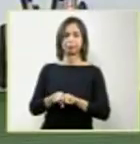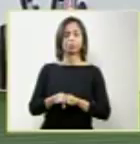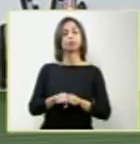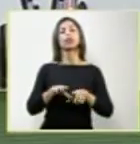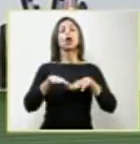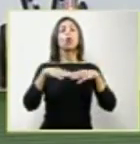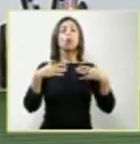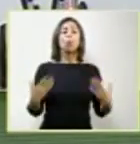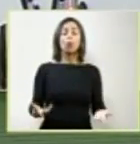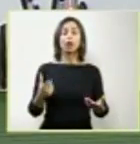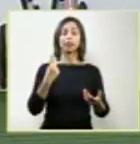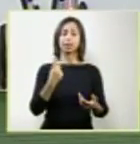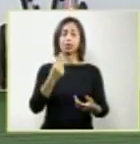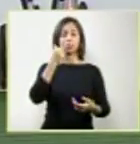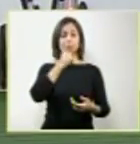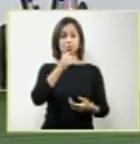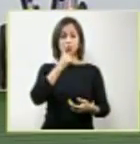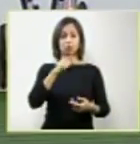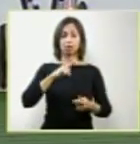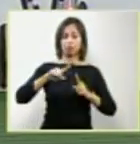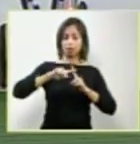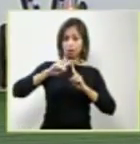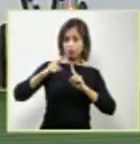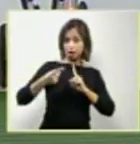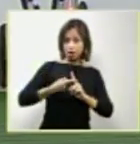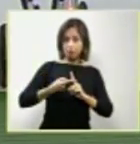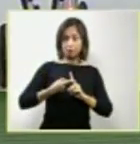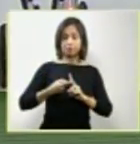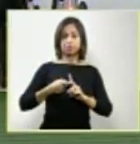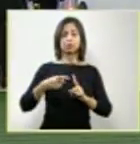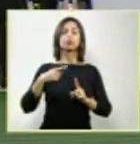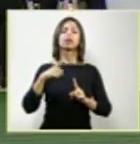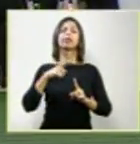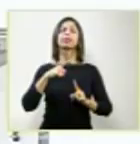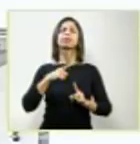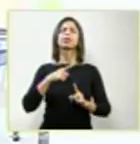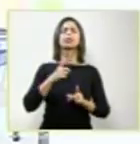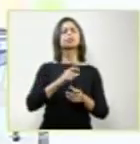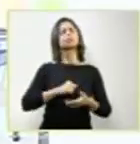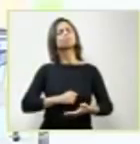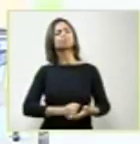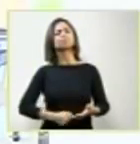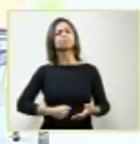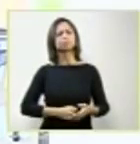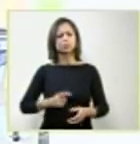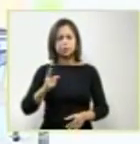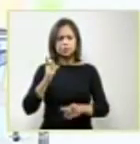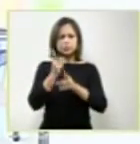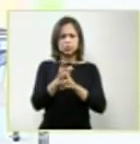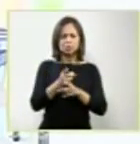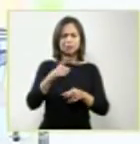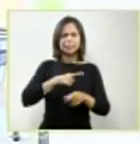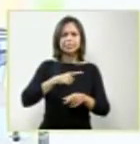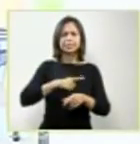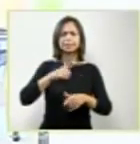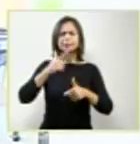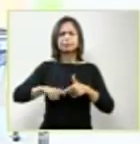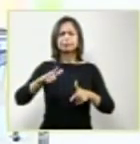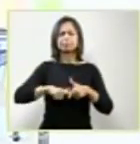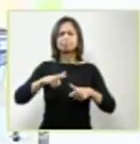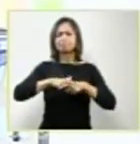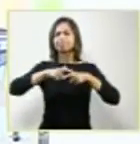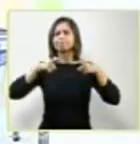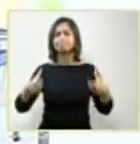feito de uma grave deformação, uma grave anomalia, incompatível com a vida, e eu não vou